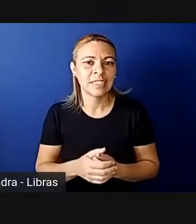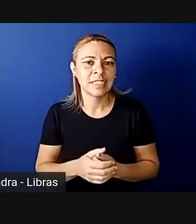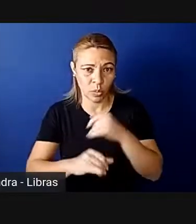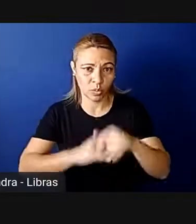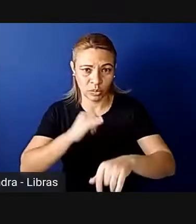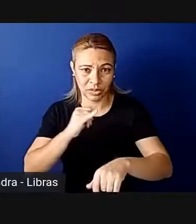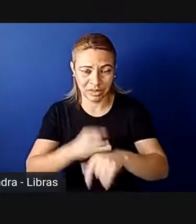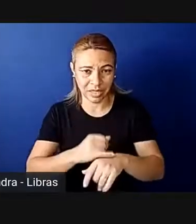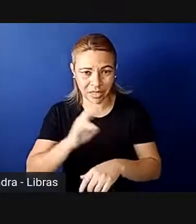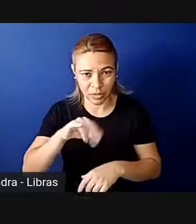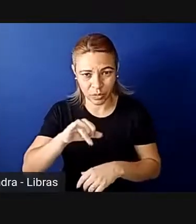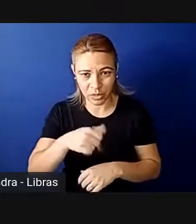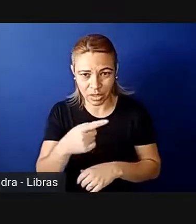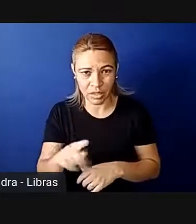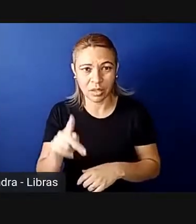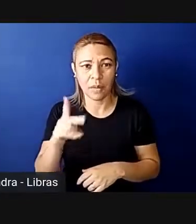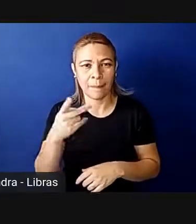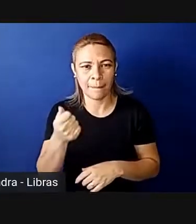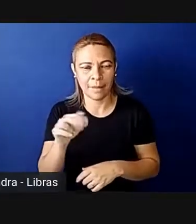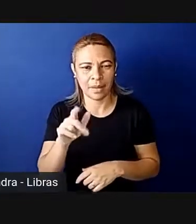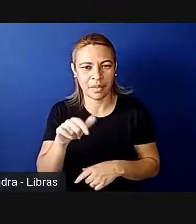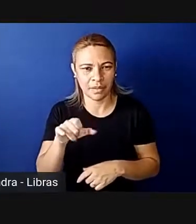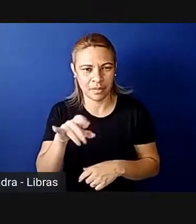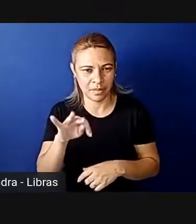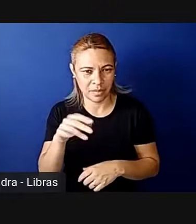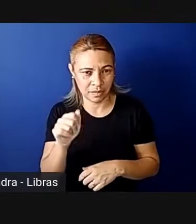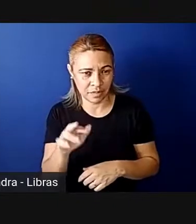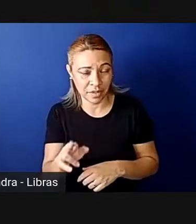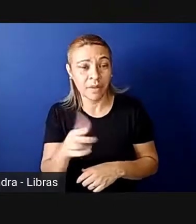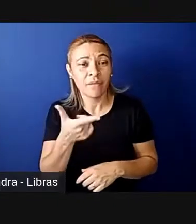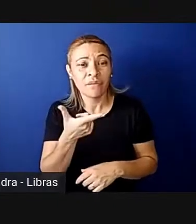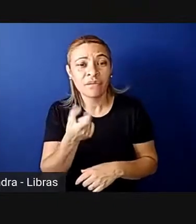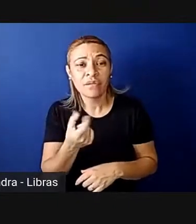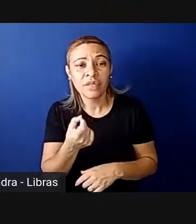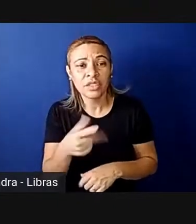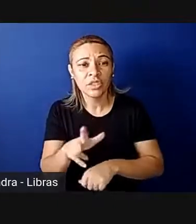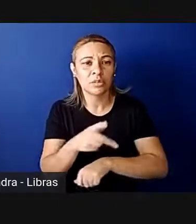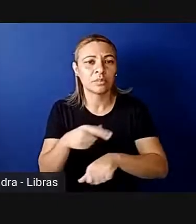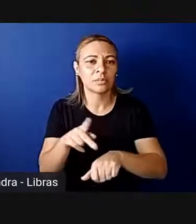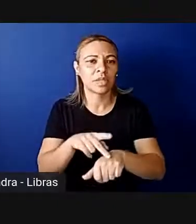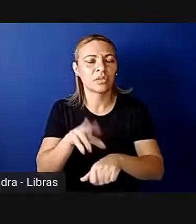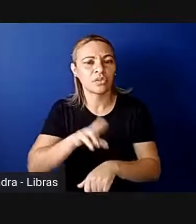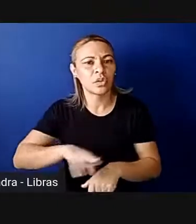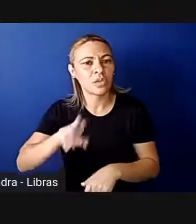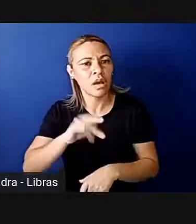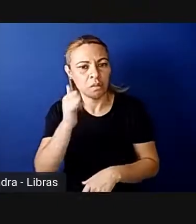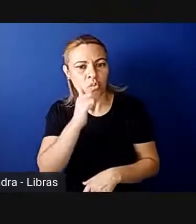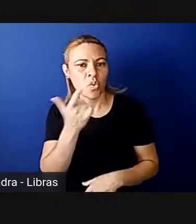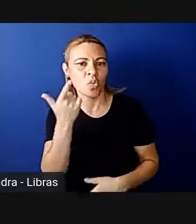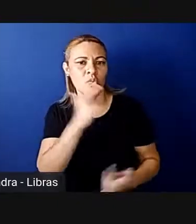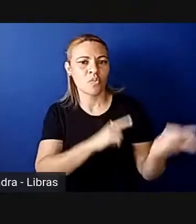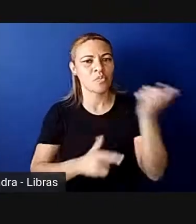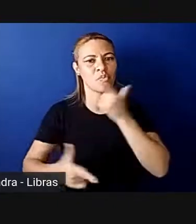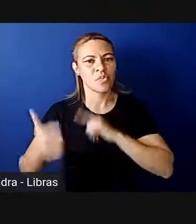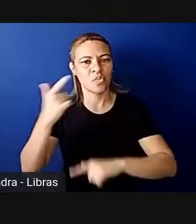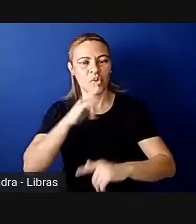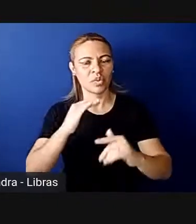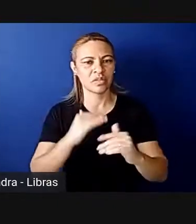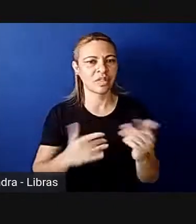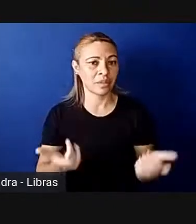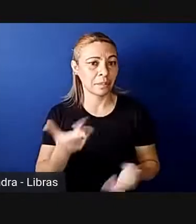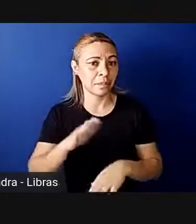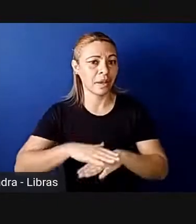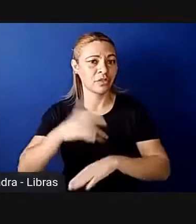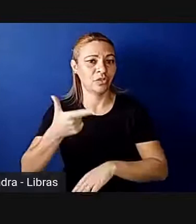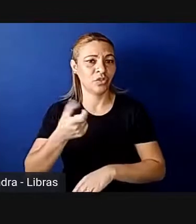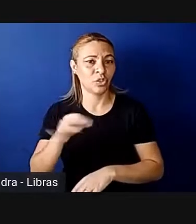Interparlamentar, em 20 países nos quais as cotas foram usadas, as mulheres conquistaram mais de 30% dos assentos. Então quando